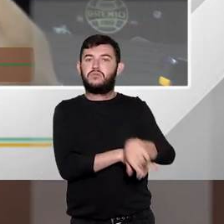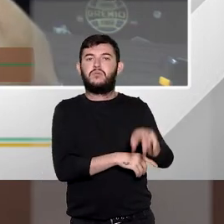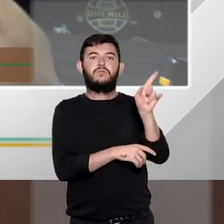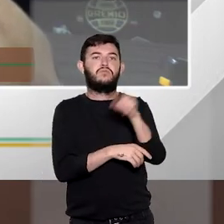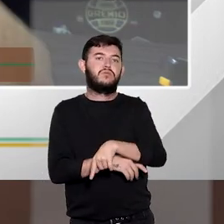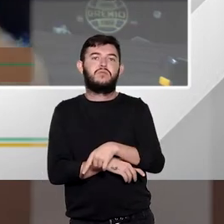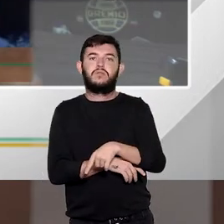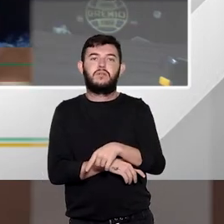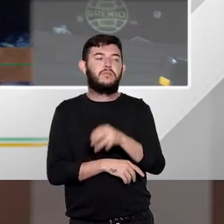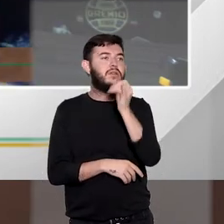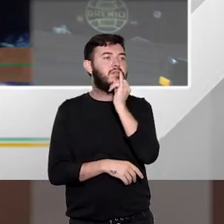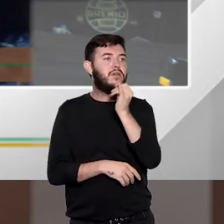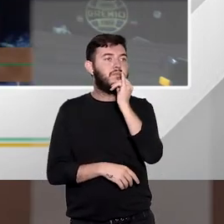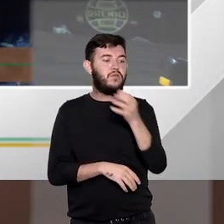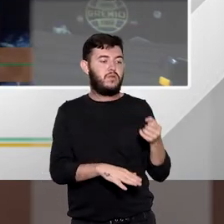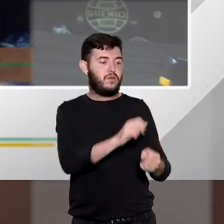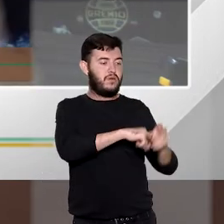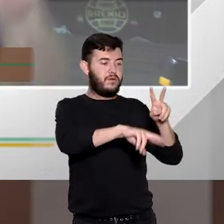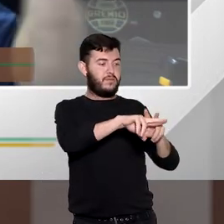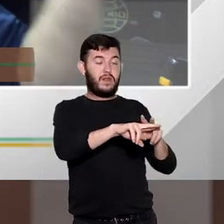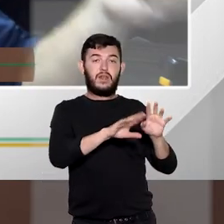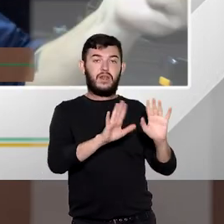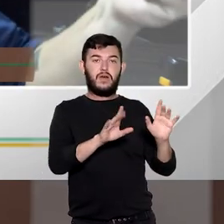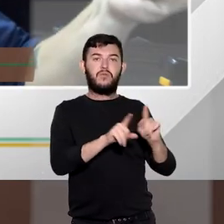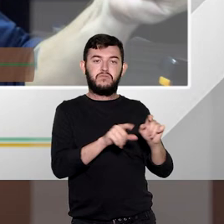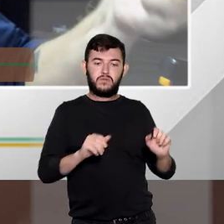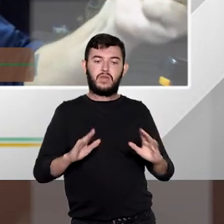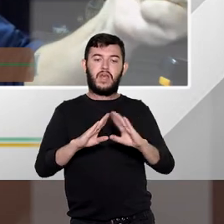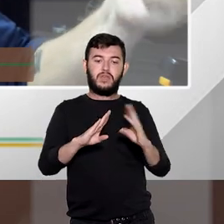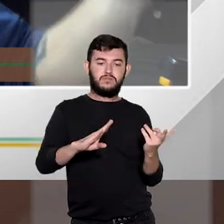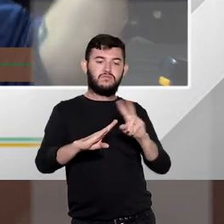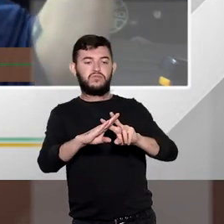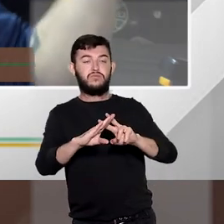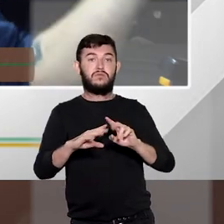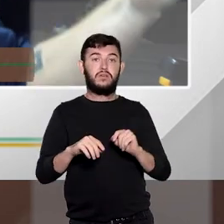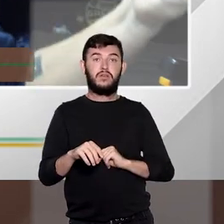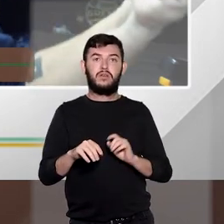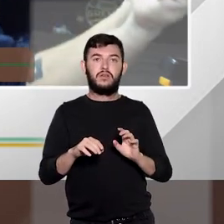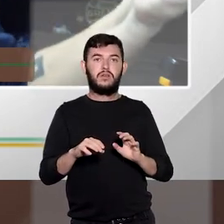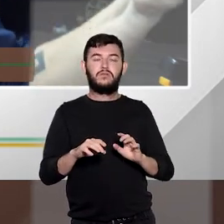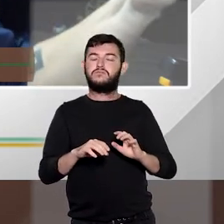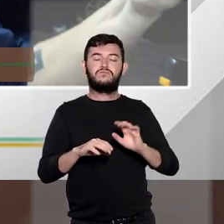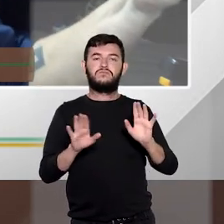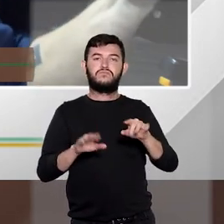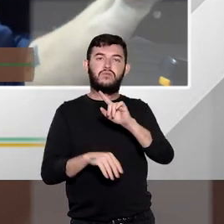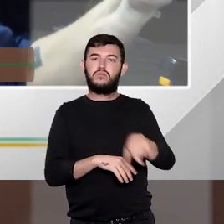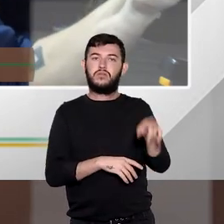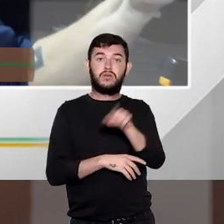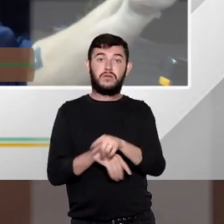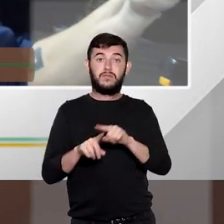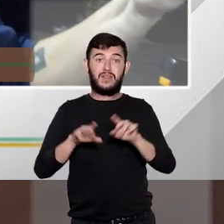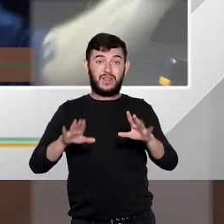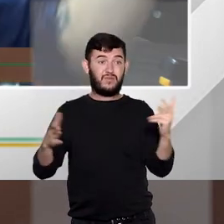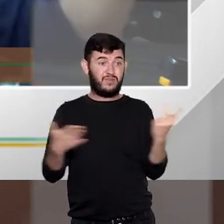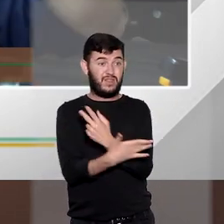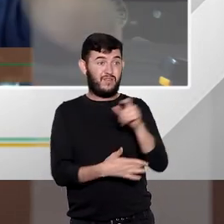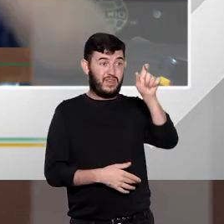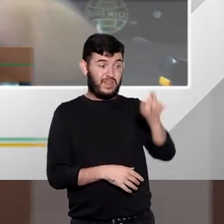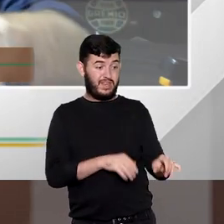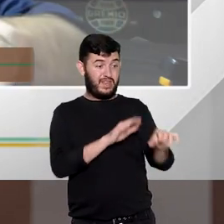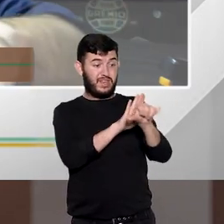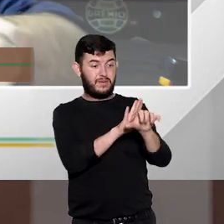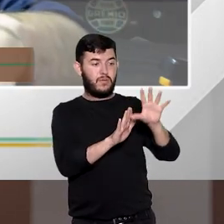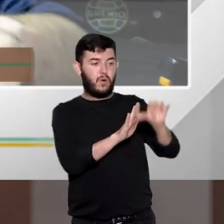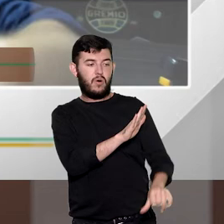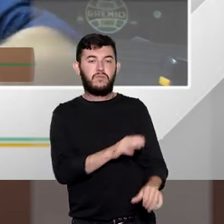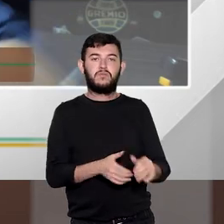pena privativa por restritiva de direitos se o cara tem uma sentença condenatória pelo crime de furto e comete um novo crime de furto ele